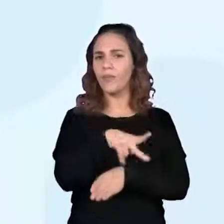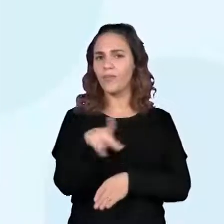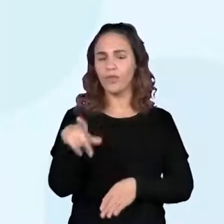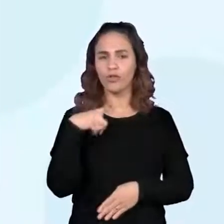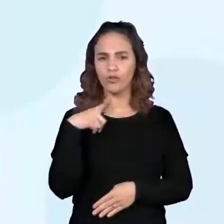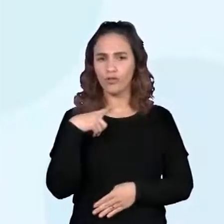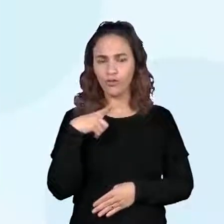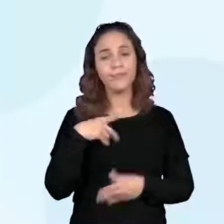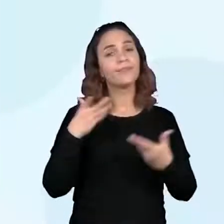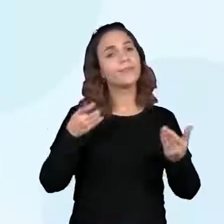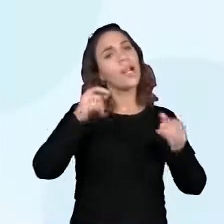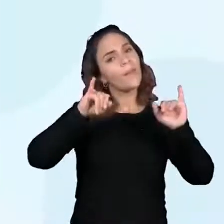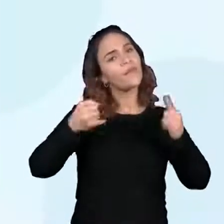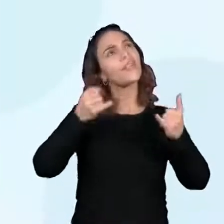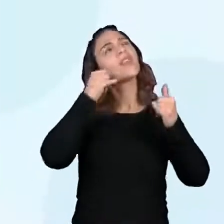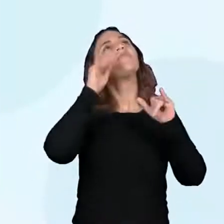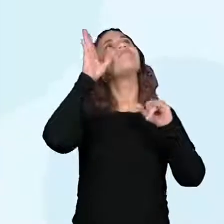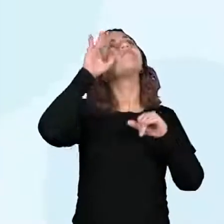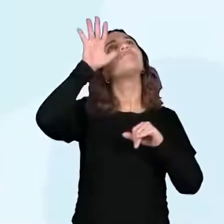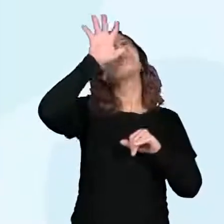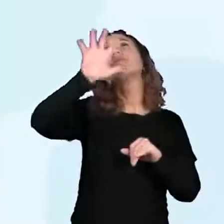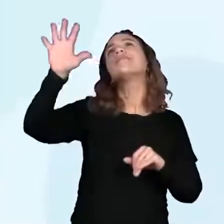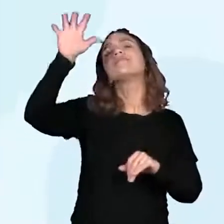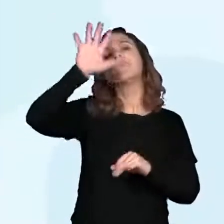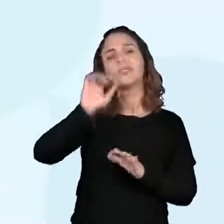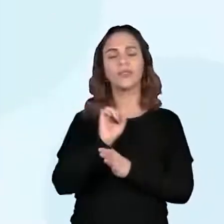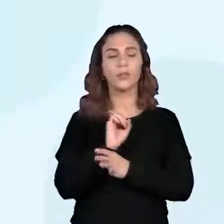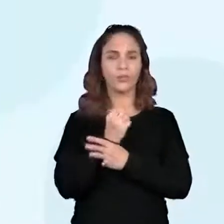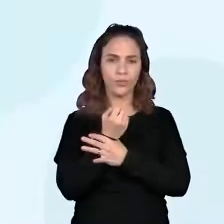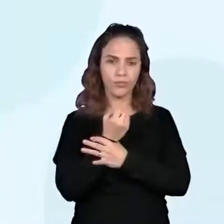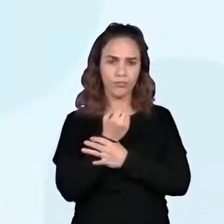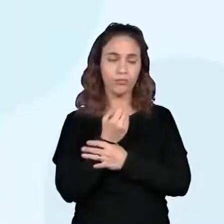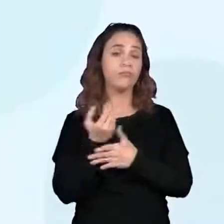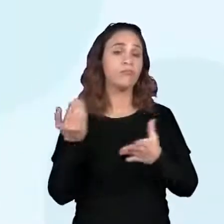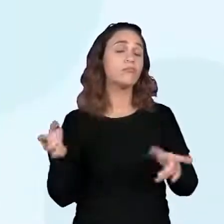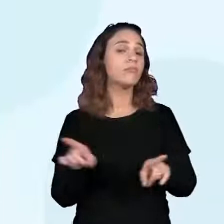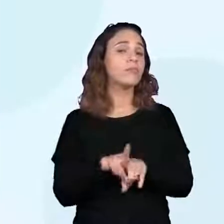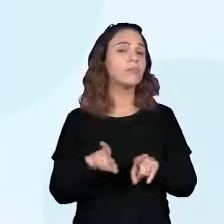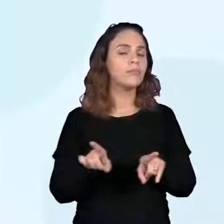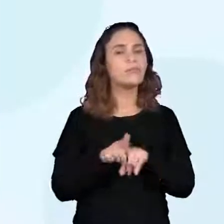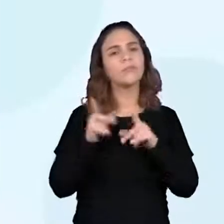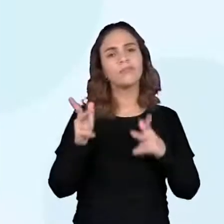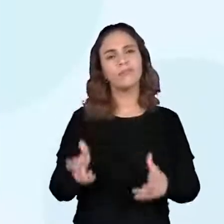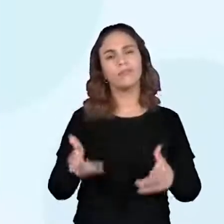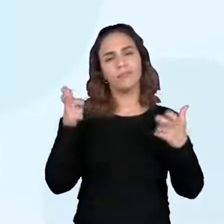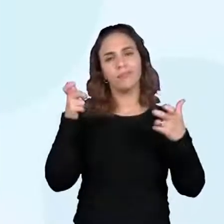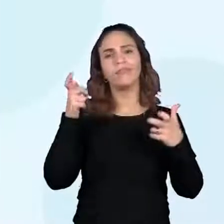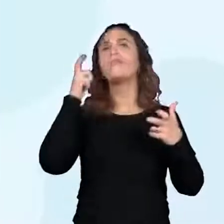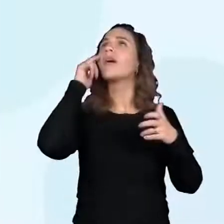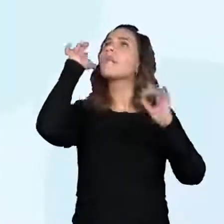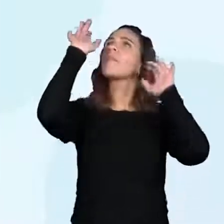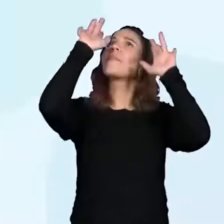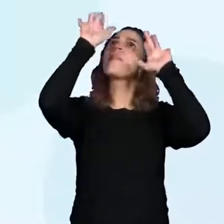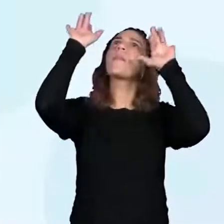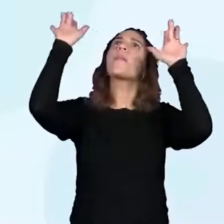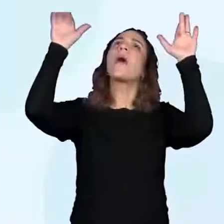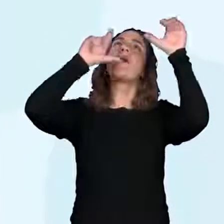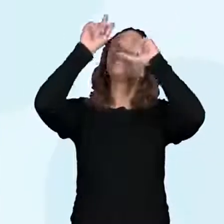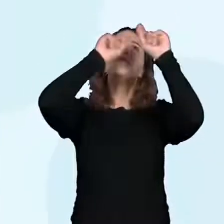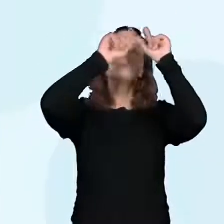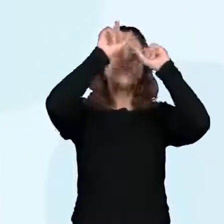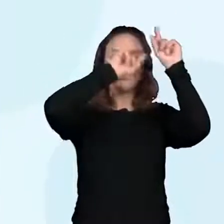observe o céu com segurança e que localizem a constelação do Cruzeiro do Sul, tá bom?